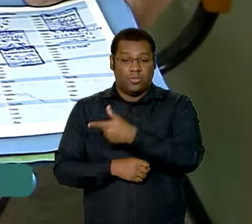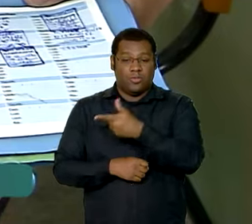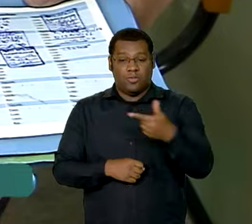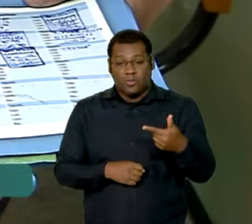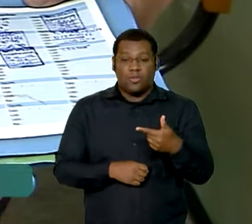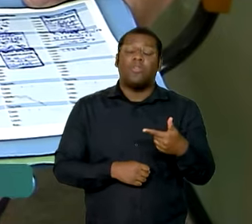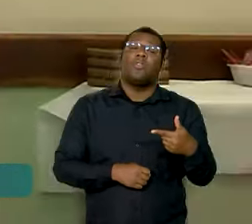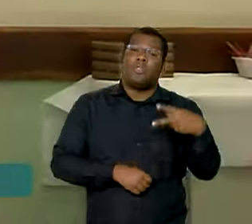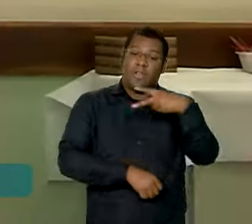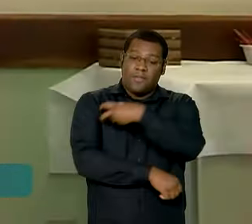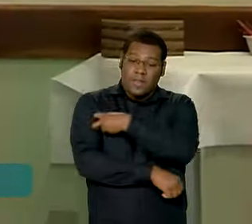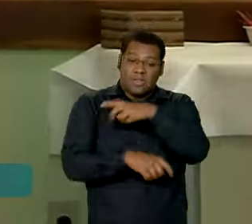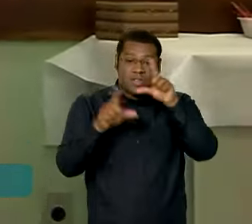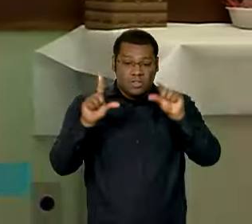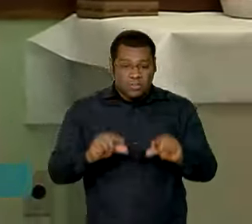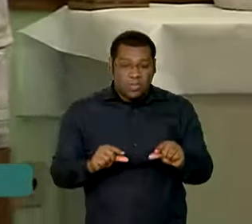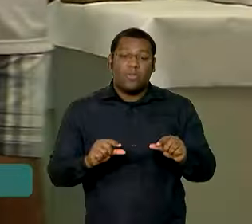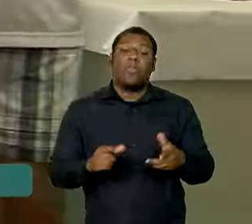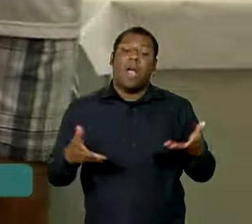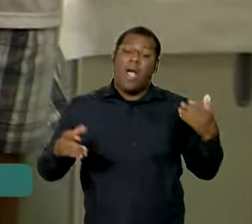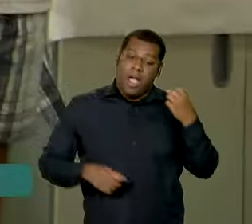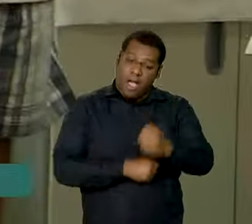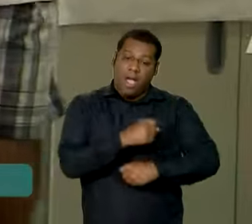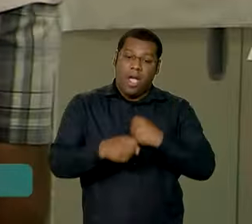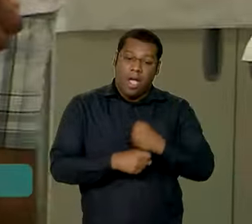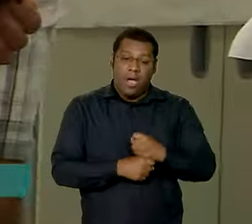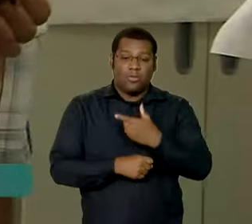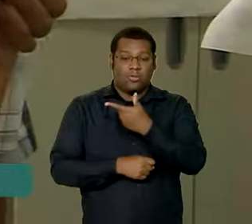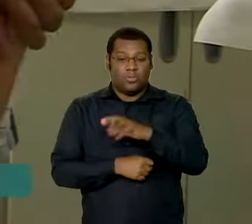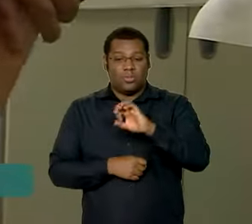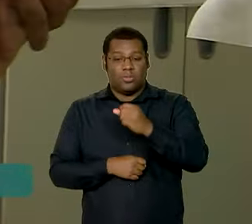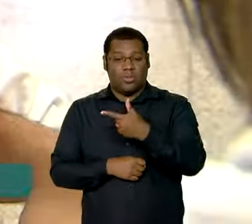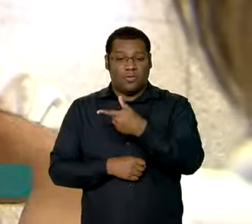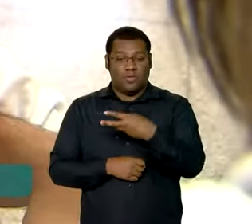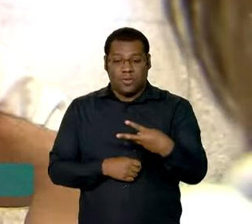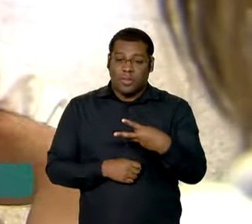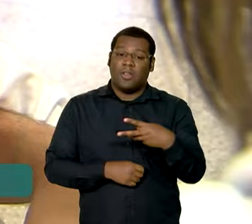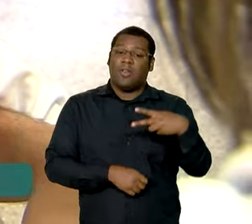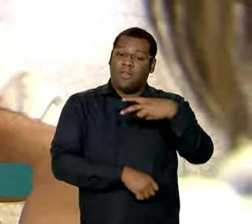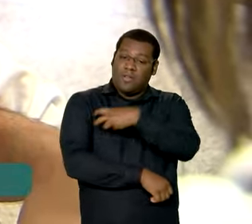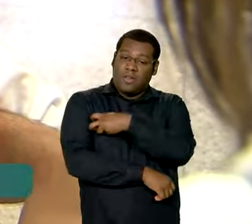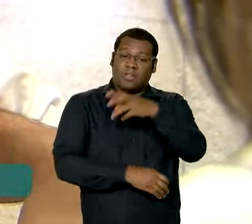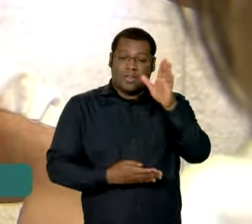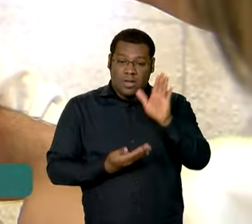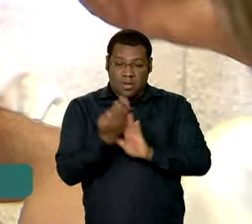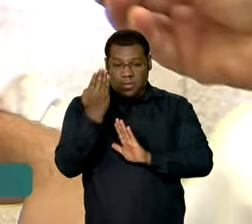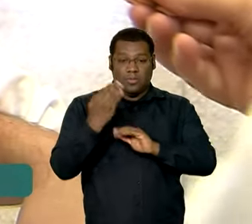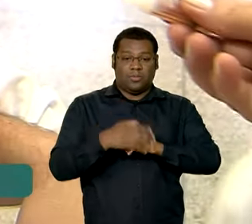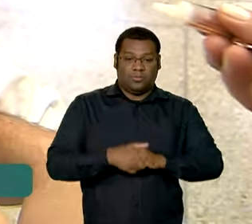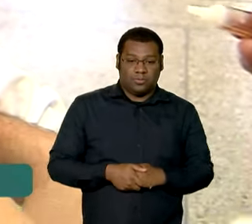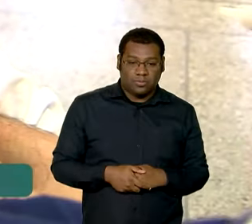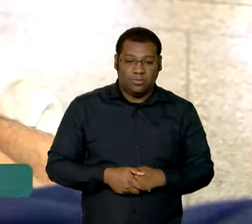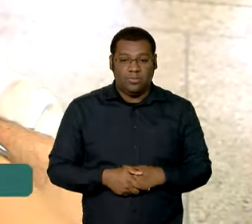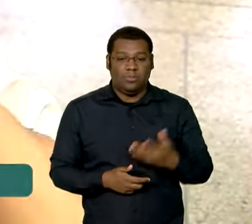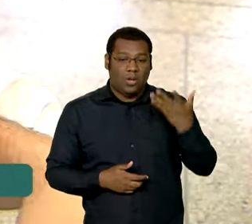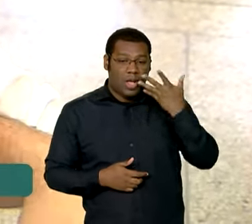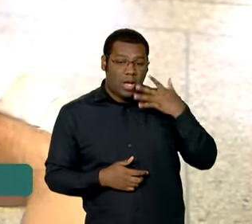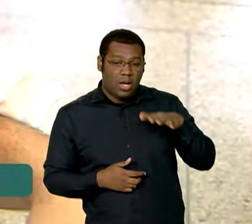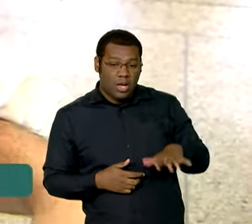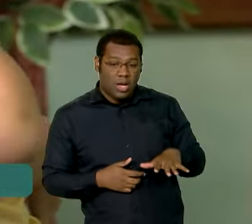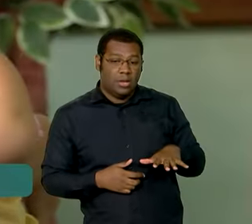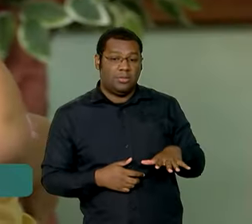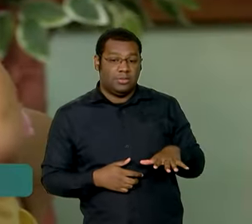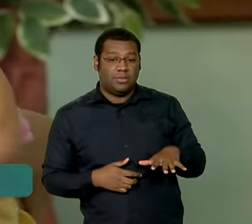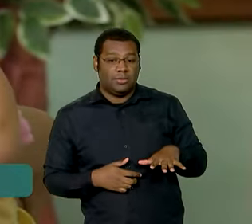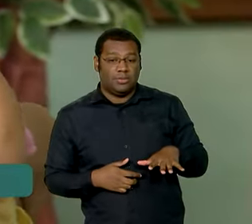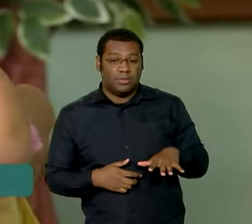aumento na imunização infantil. No ano passado, o número de crianças que não receberam a primeira dose da vacina contra a